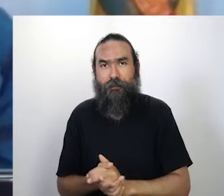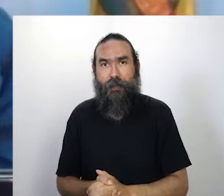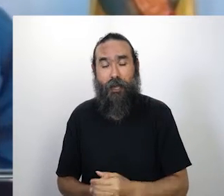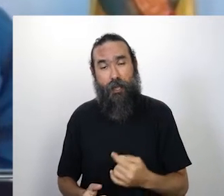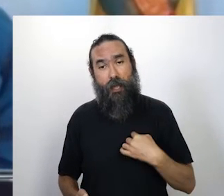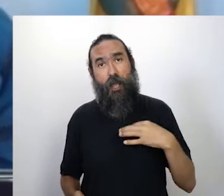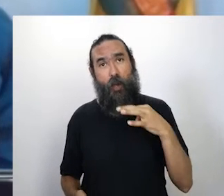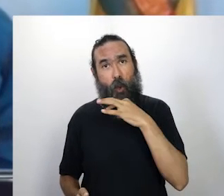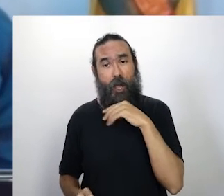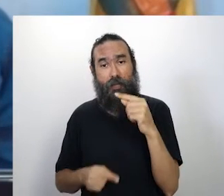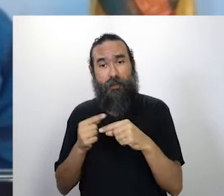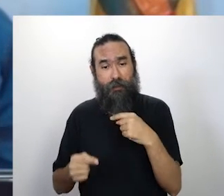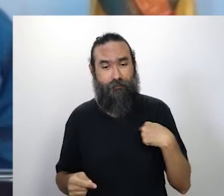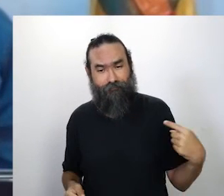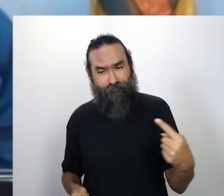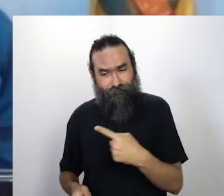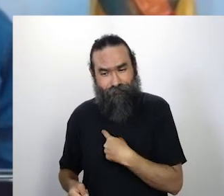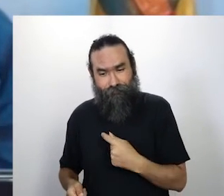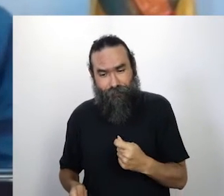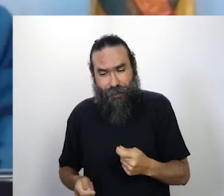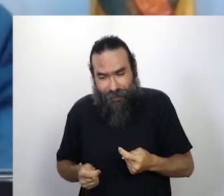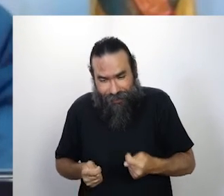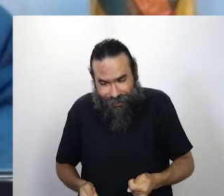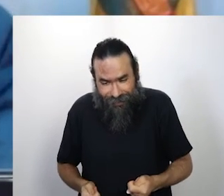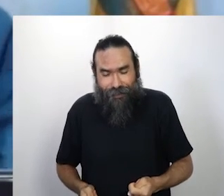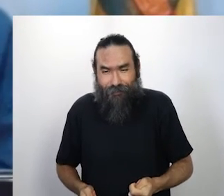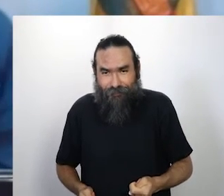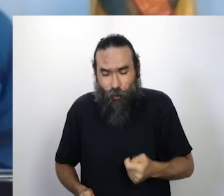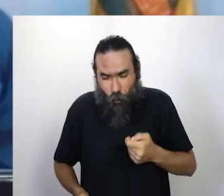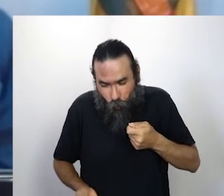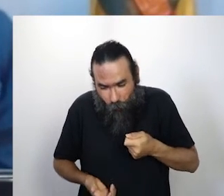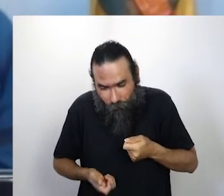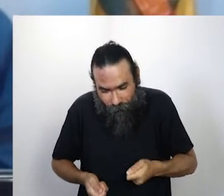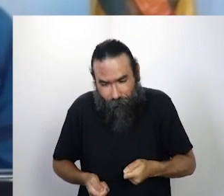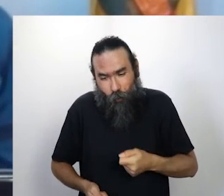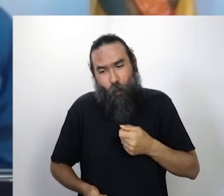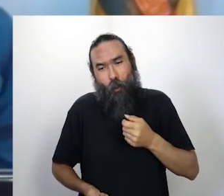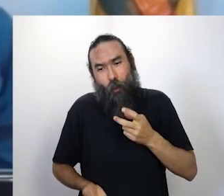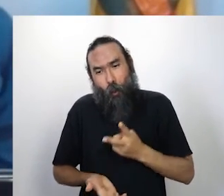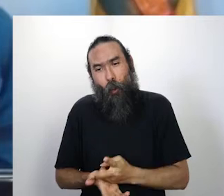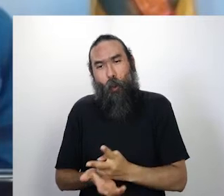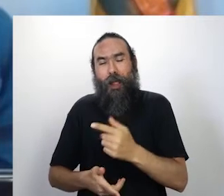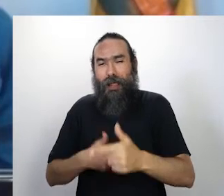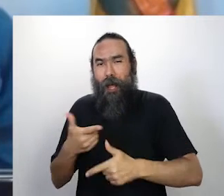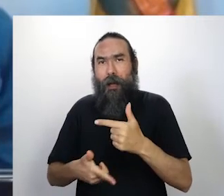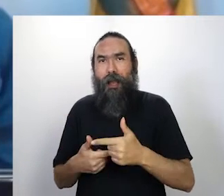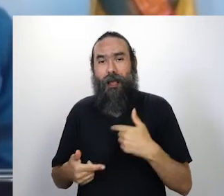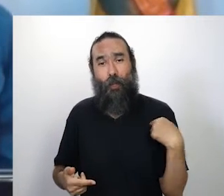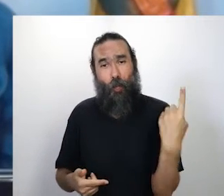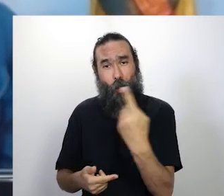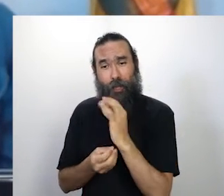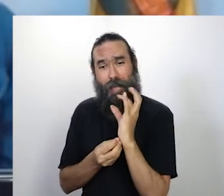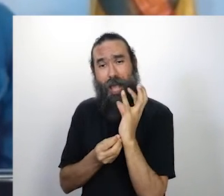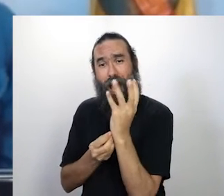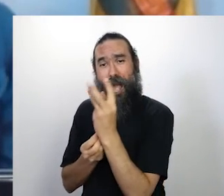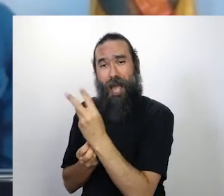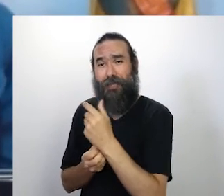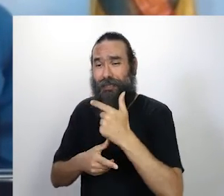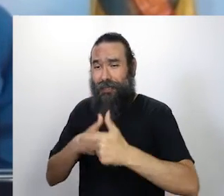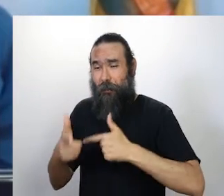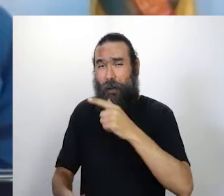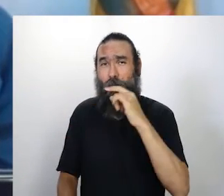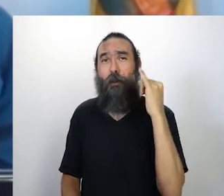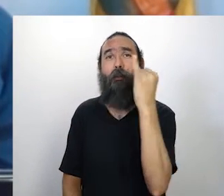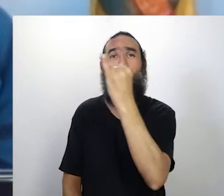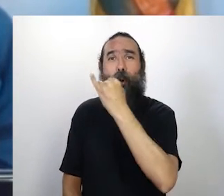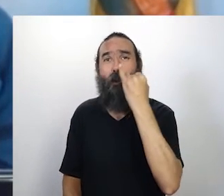mas eu acho que isso mantém a gente também, essa importância do trabalho que o artista tem, eu acho que isso também nos cobra, olha, está beleza, está todo